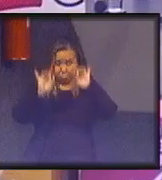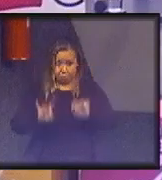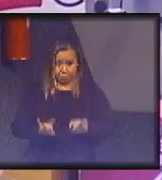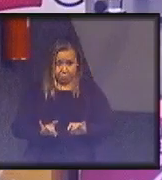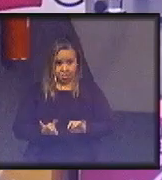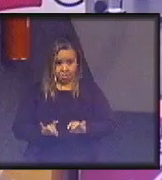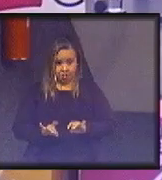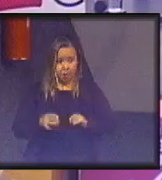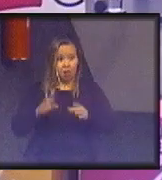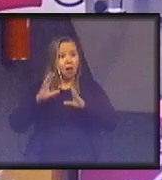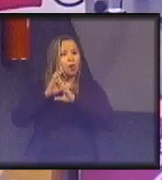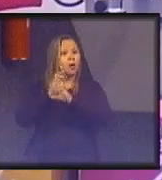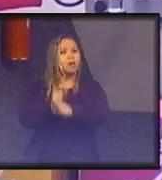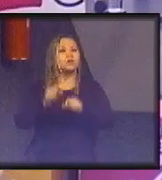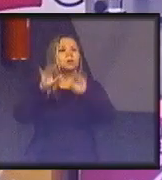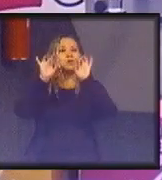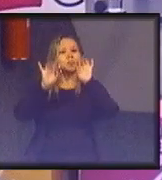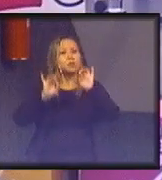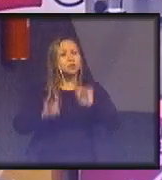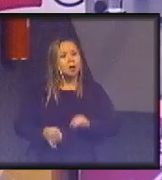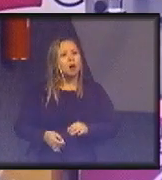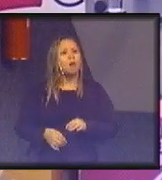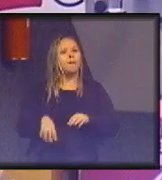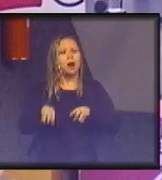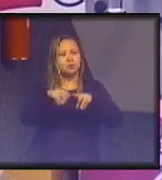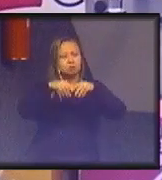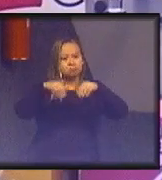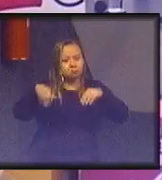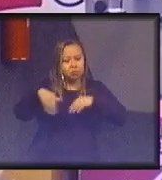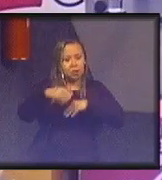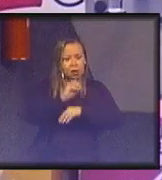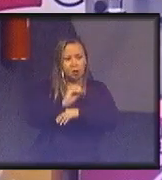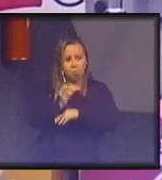uma revisão especial para o saneamento público no Brasil.